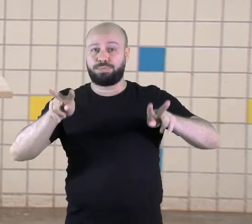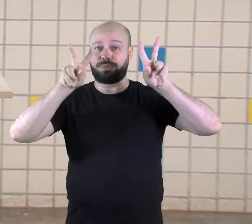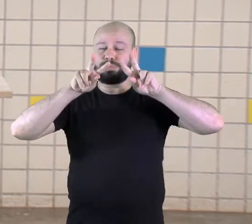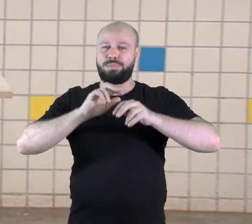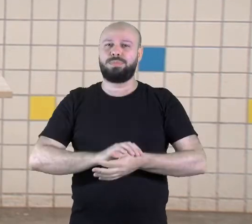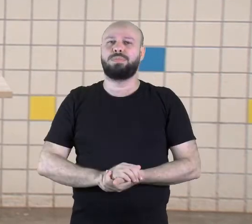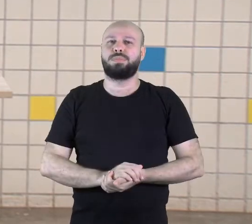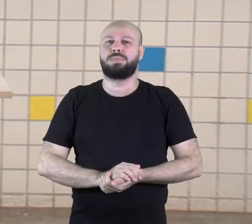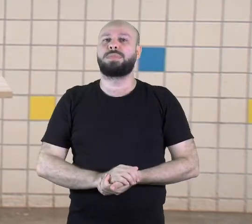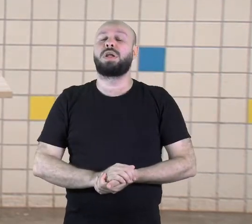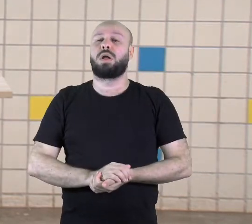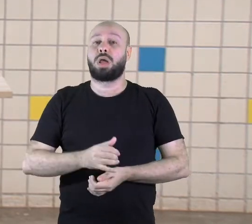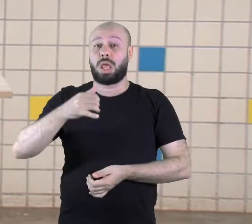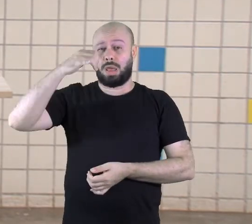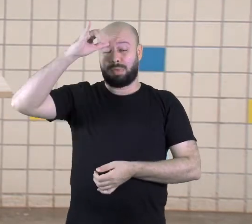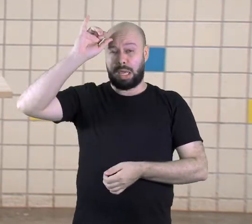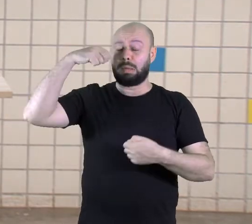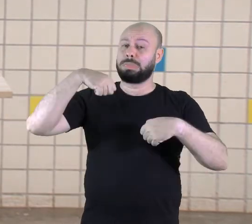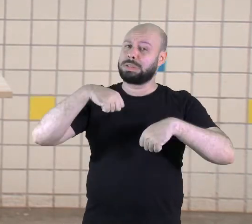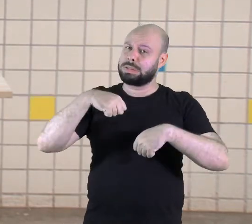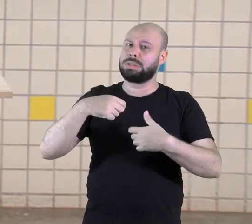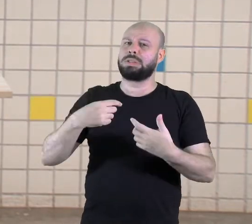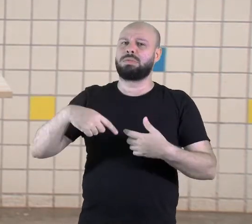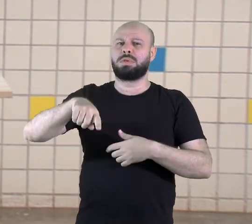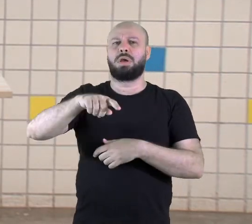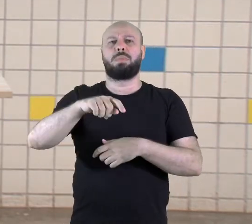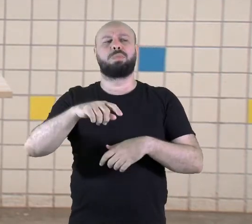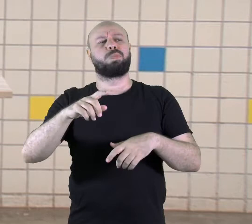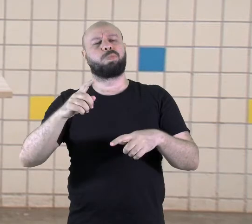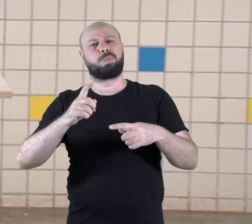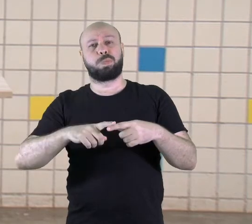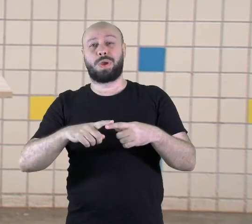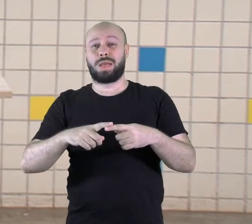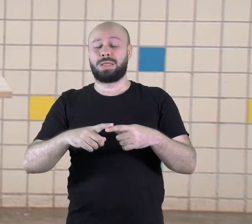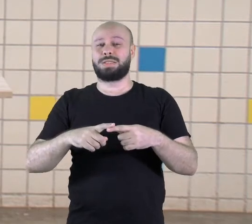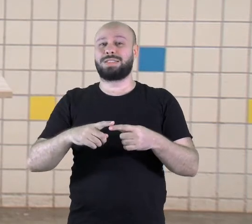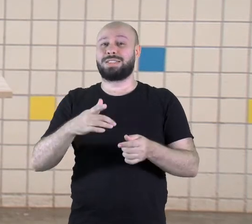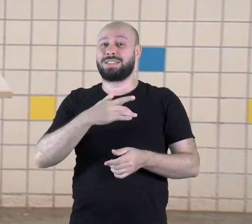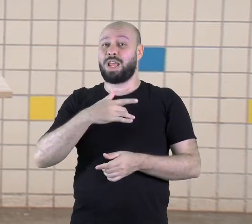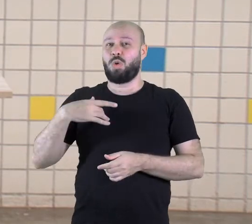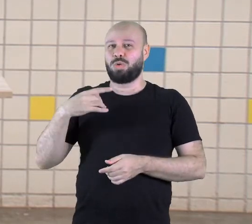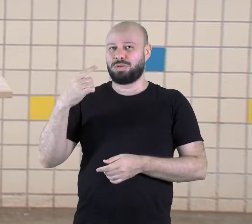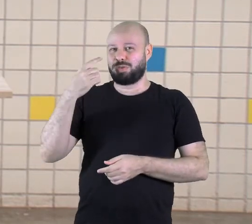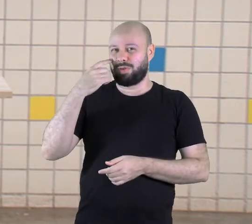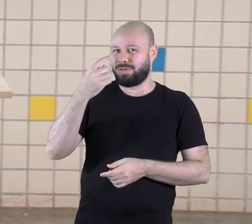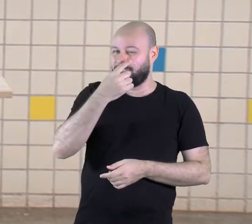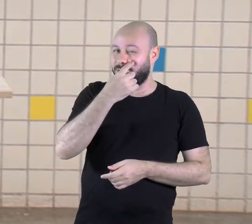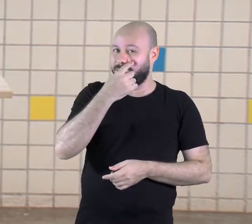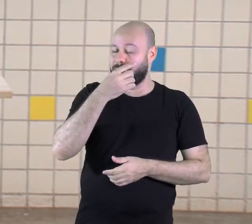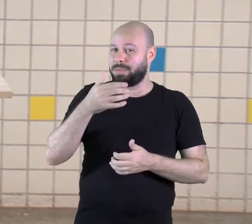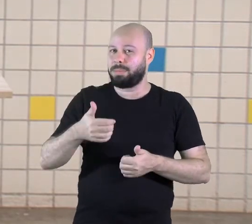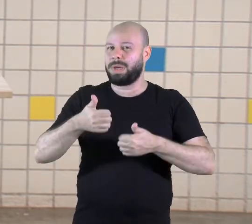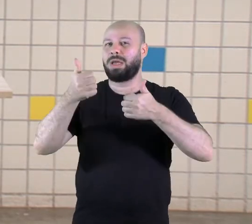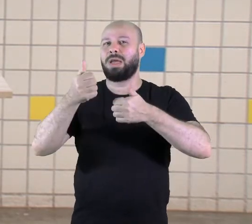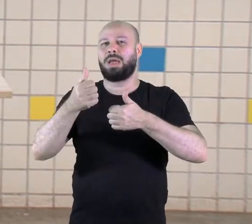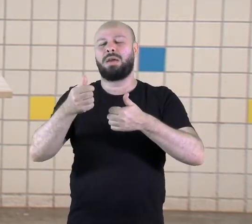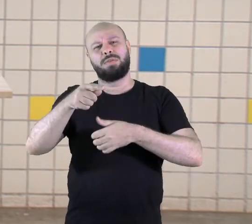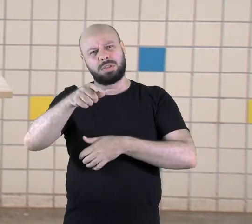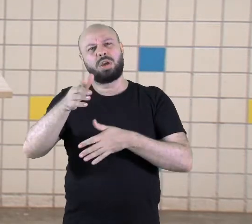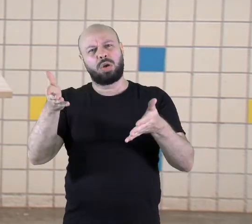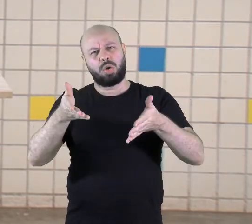realmente vocês têm que fazer. Porque depende da saúde dos seus olhos. Você hoje é uma